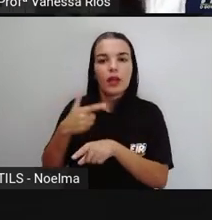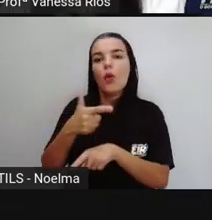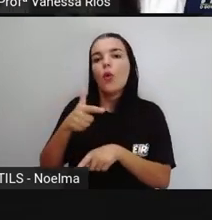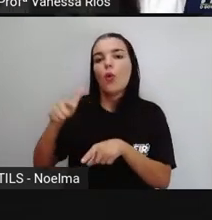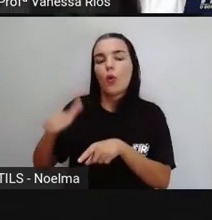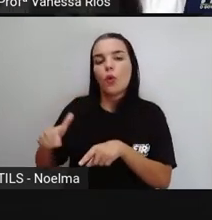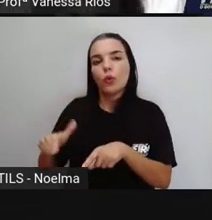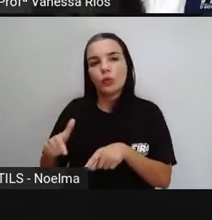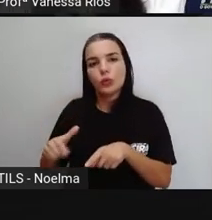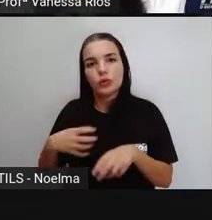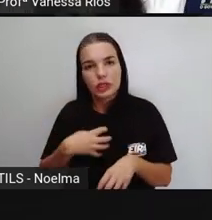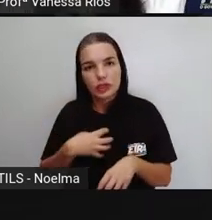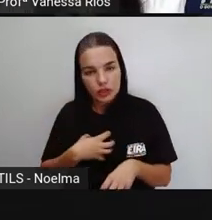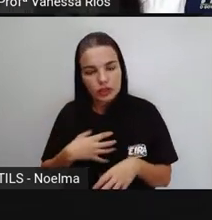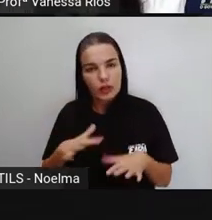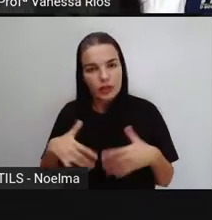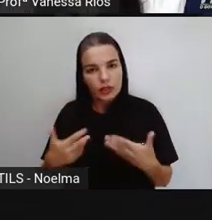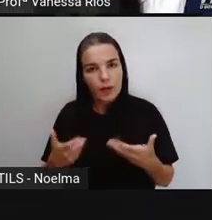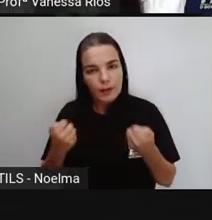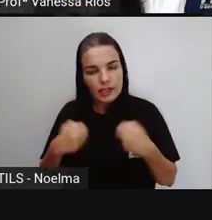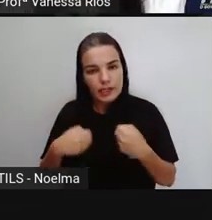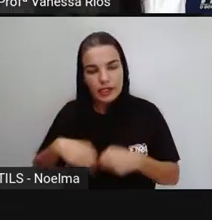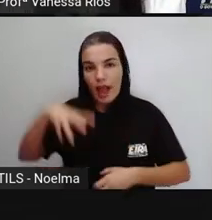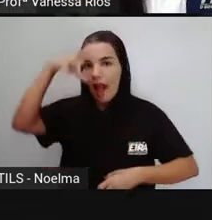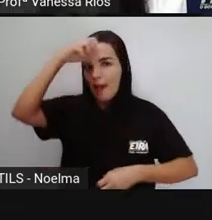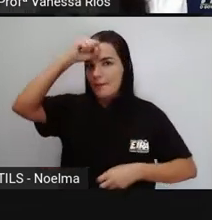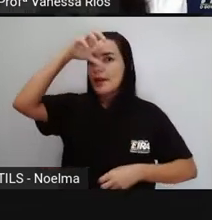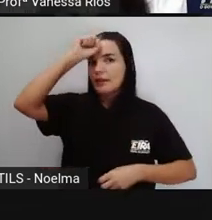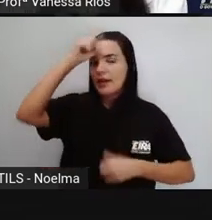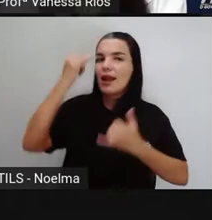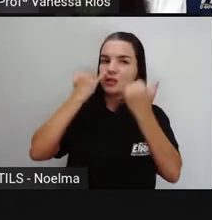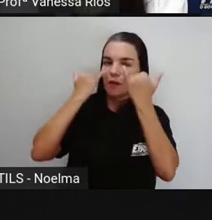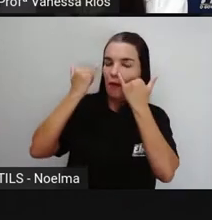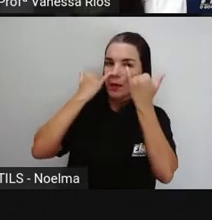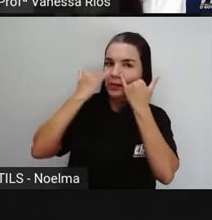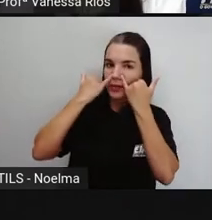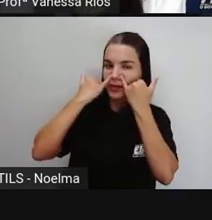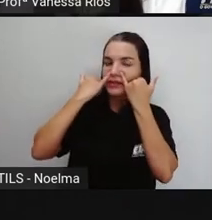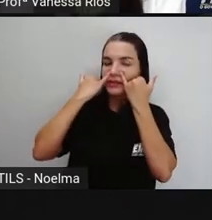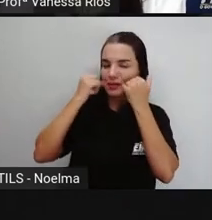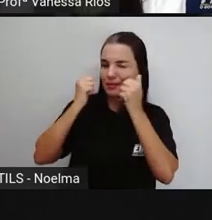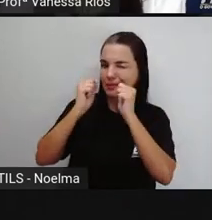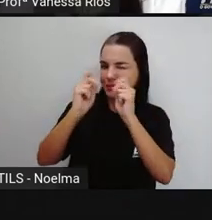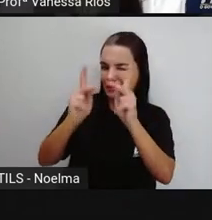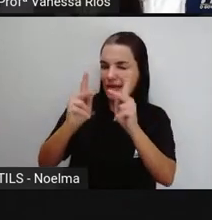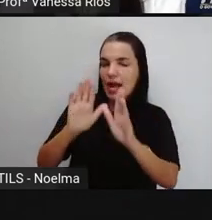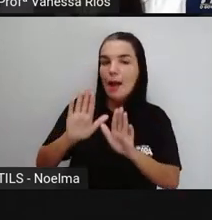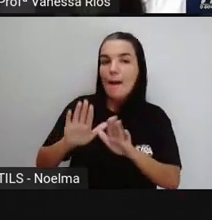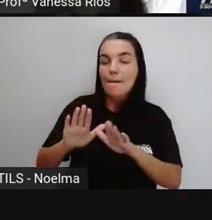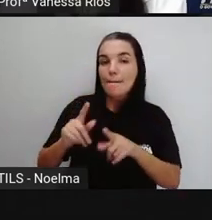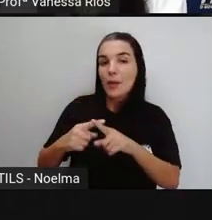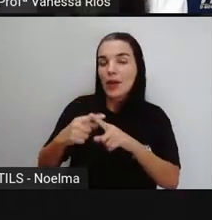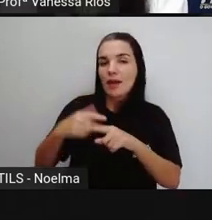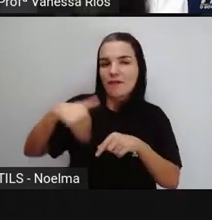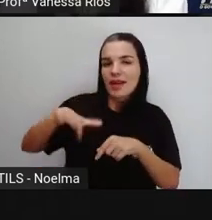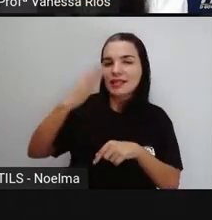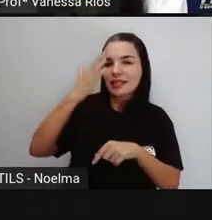a gente precisa se apropriar dessas informações para sabermos, né? Se nós vamos utilizar o an,